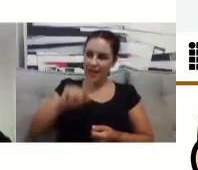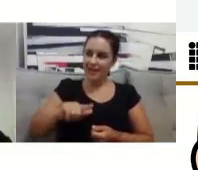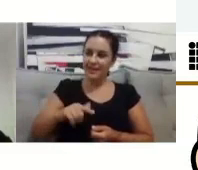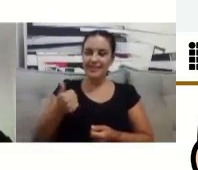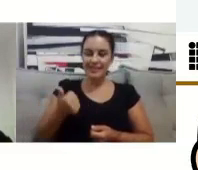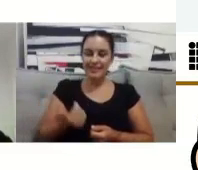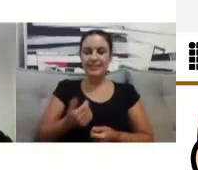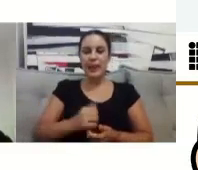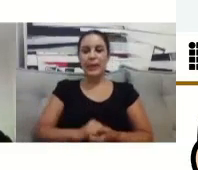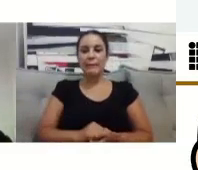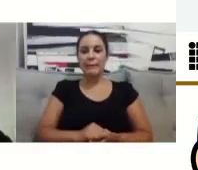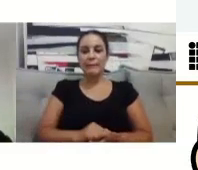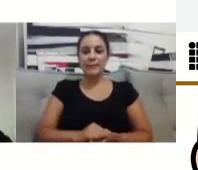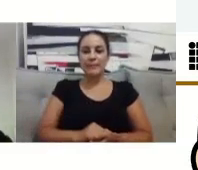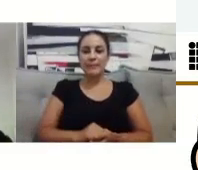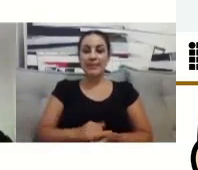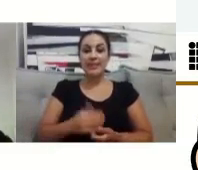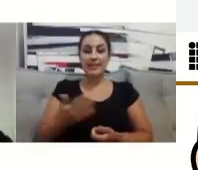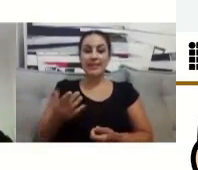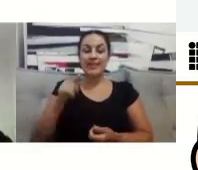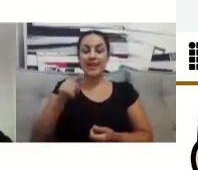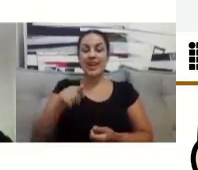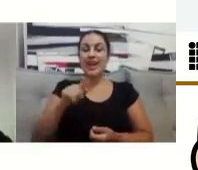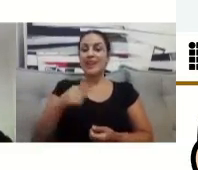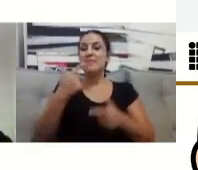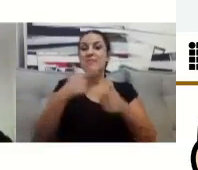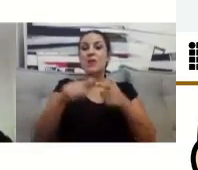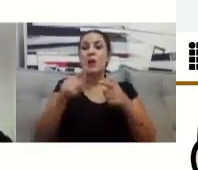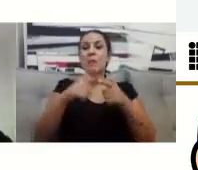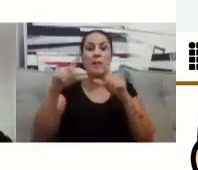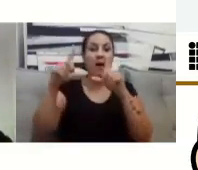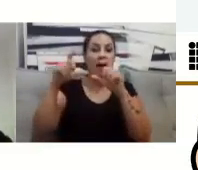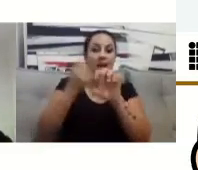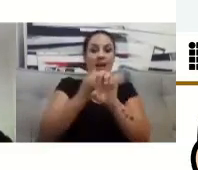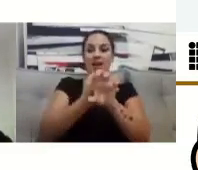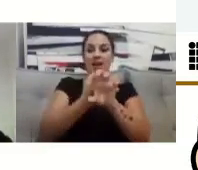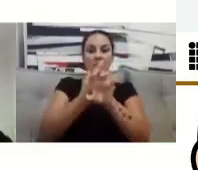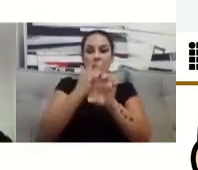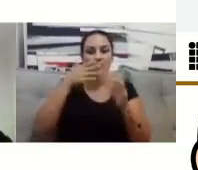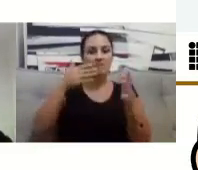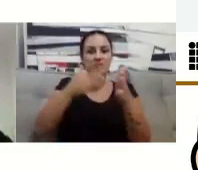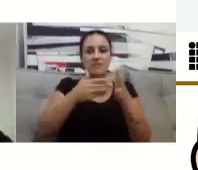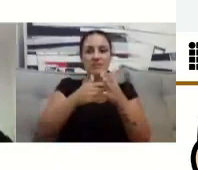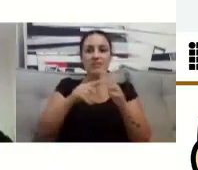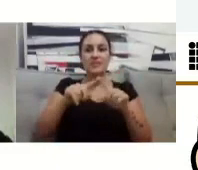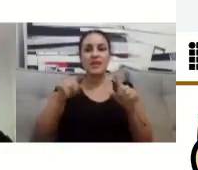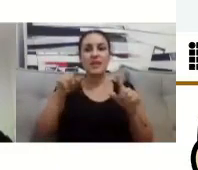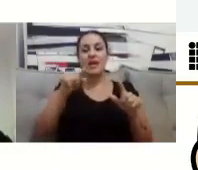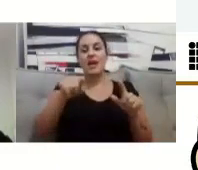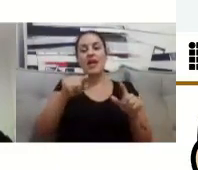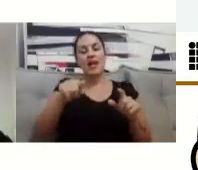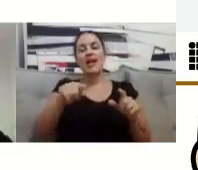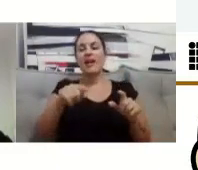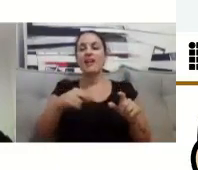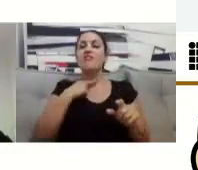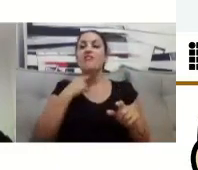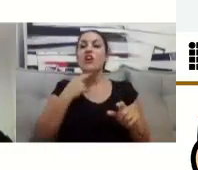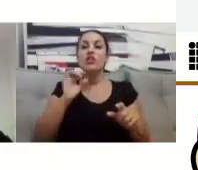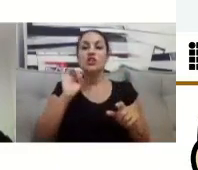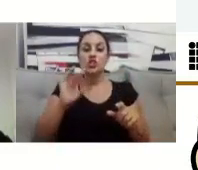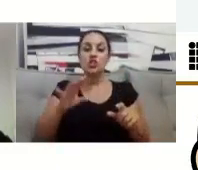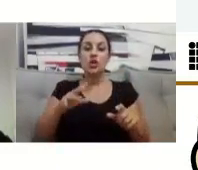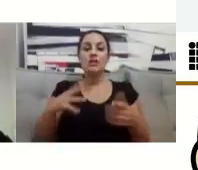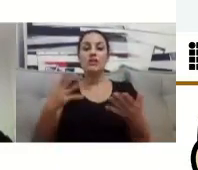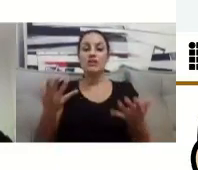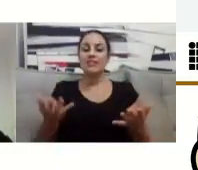Vocês me ouvem certinho. Eu vou ficar devendo só a câmera porque eu estou sem webcam aqui. Mas eu já gostaria